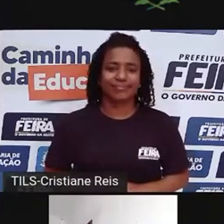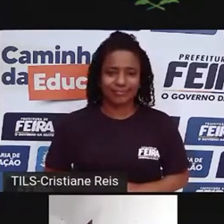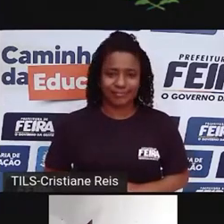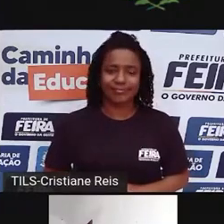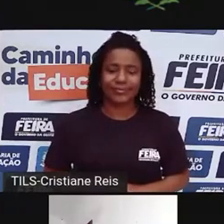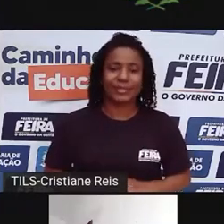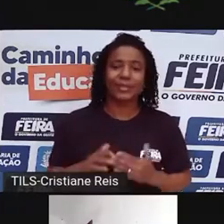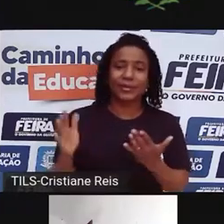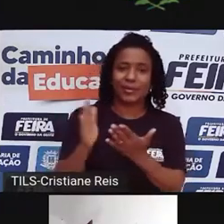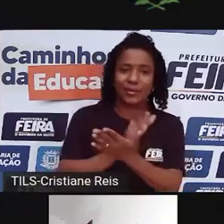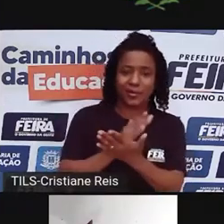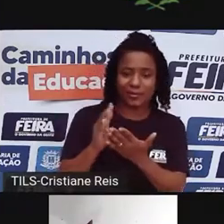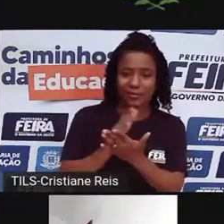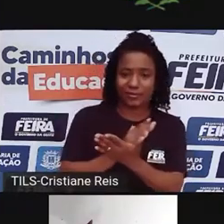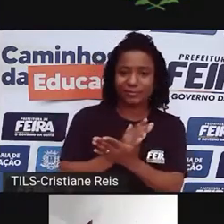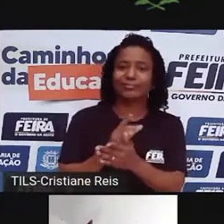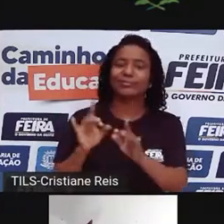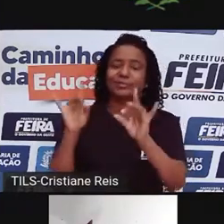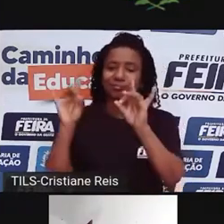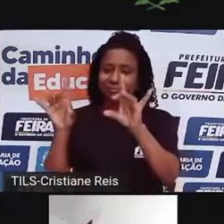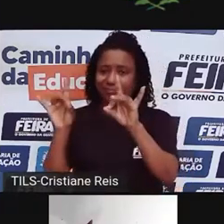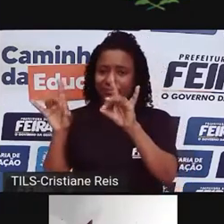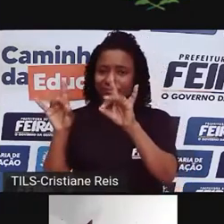privilegiada em diversos aspectos. Total.